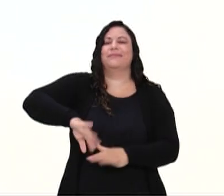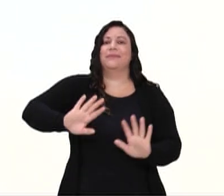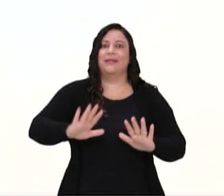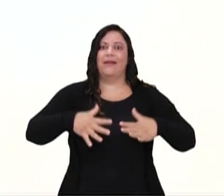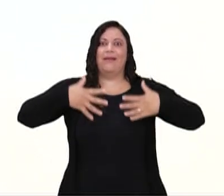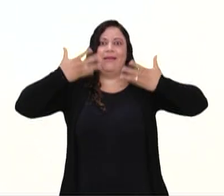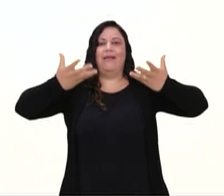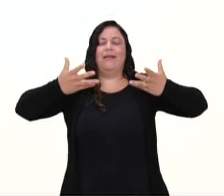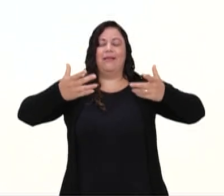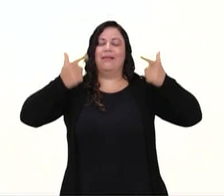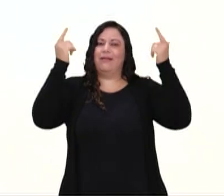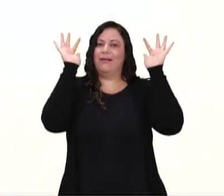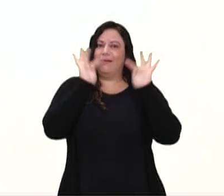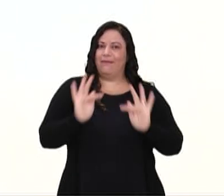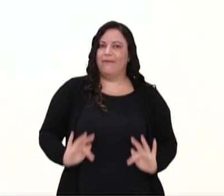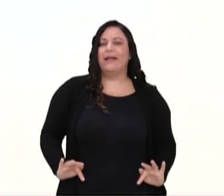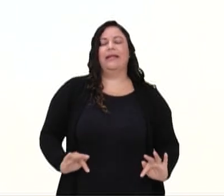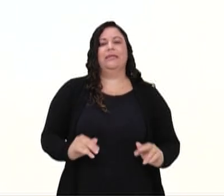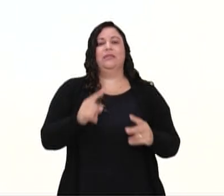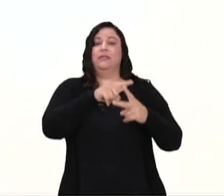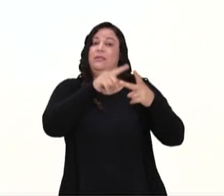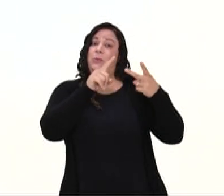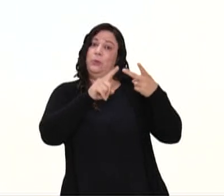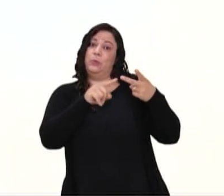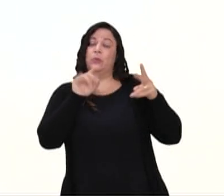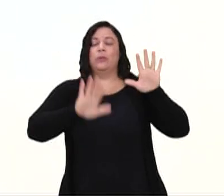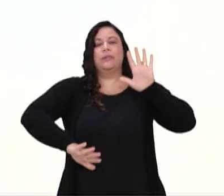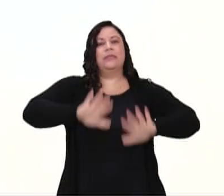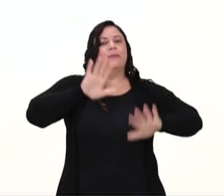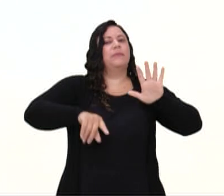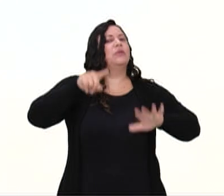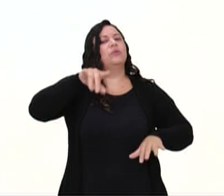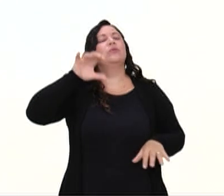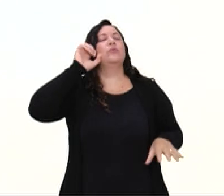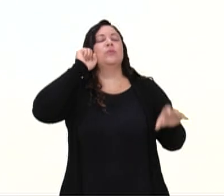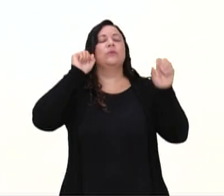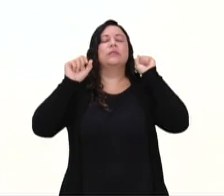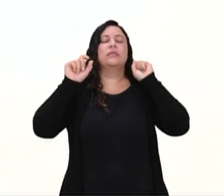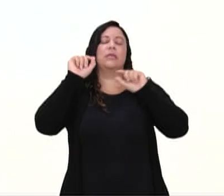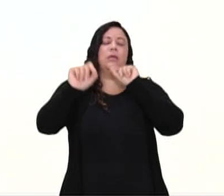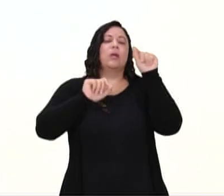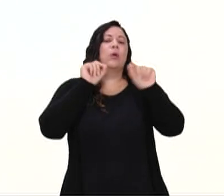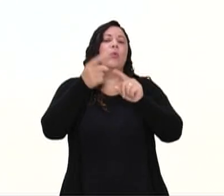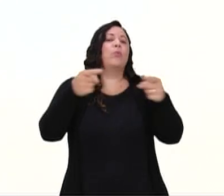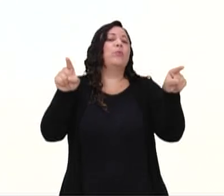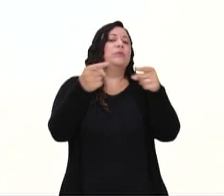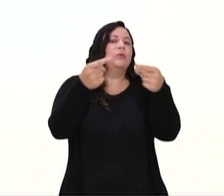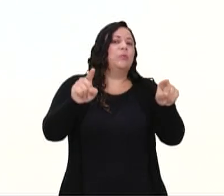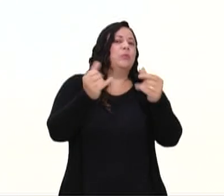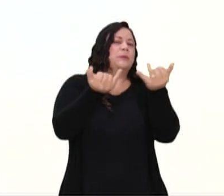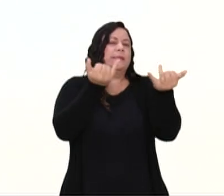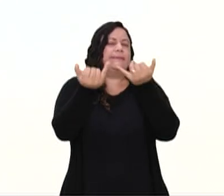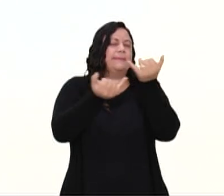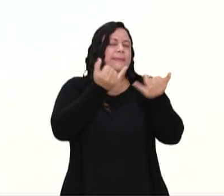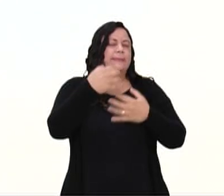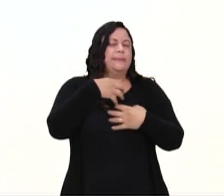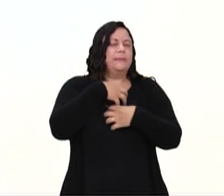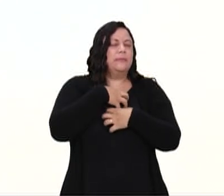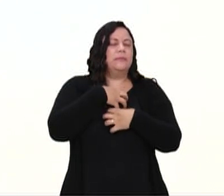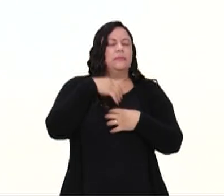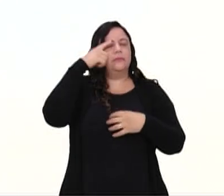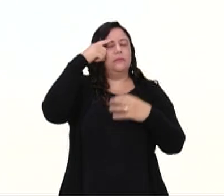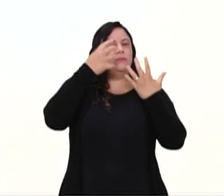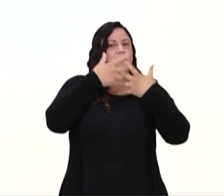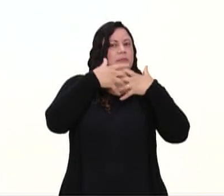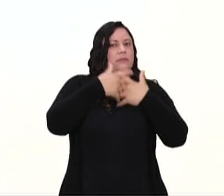eleva e nos deprime. Depende do que você vai ouvir e da maneira como você vai ouvir, né? Ela brinca com os nossos sentimentos.